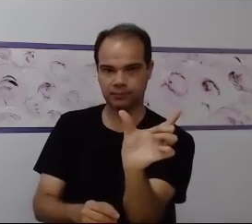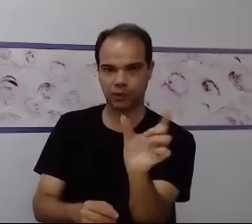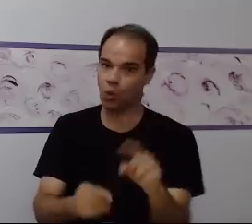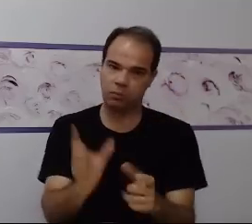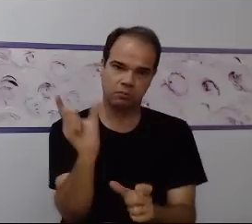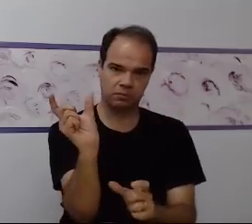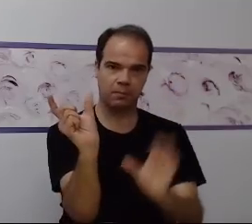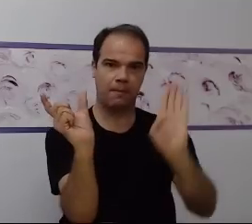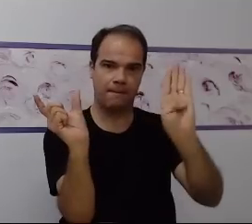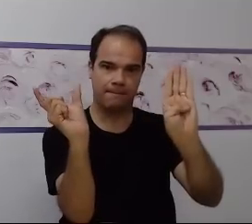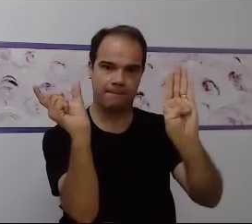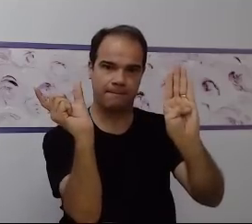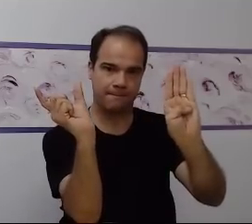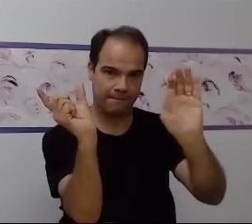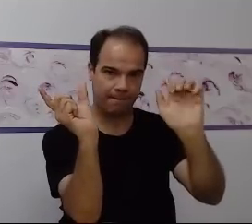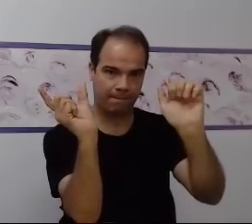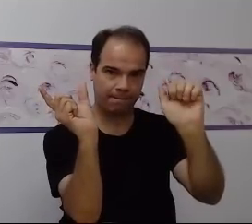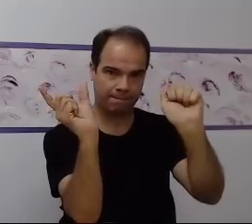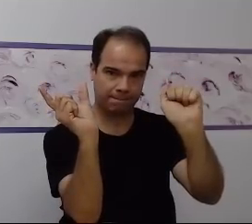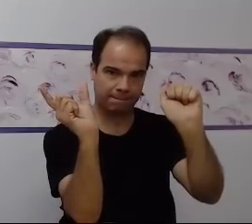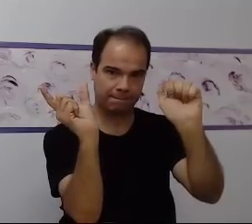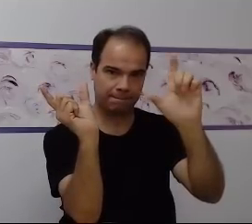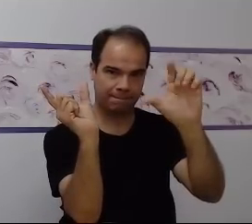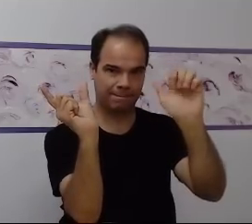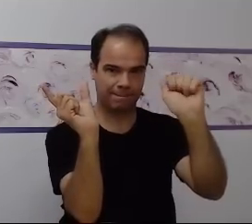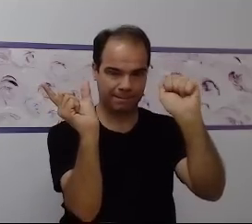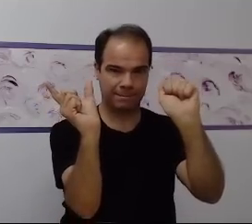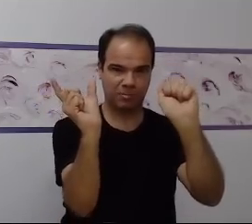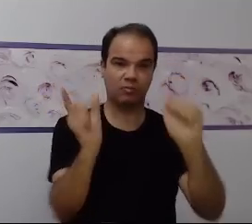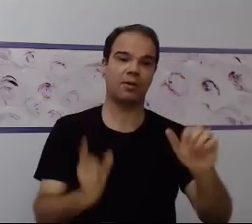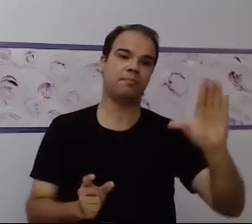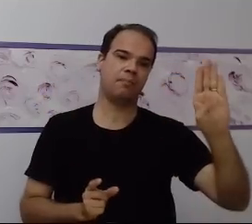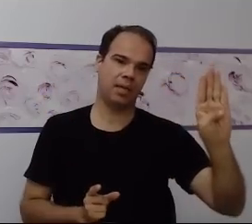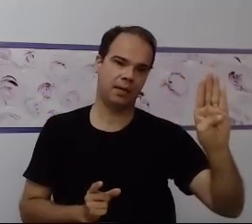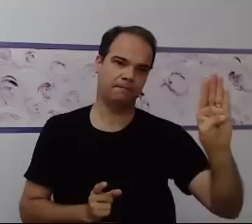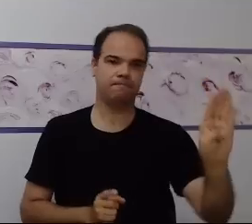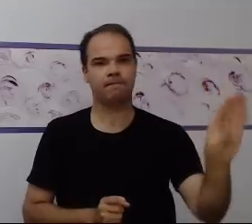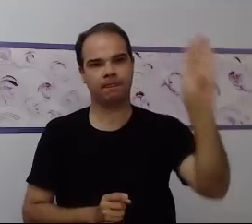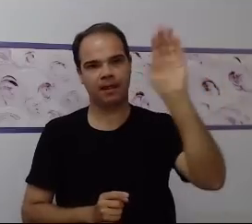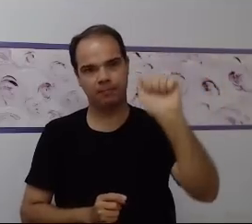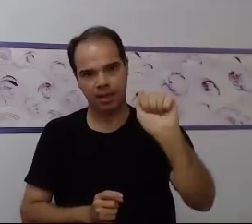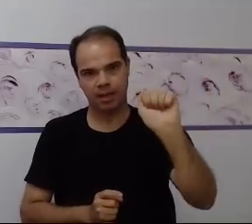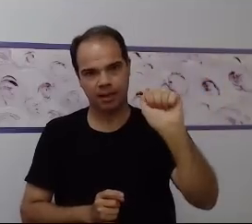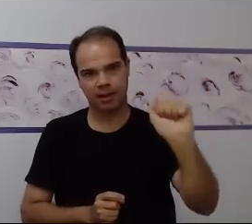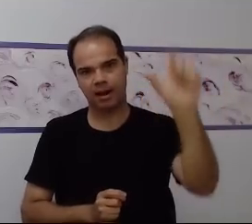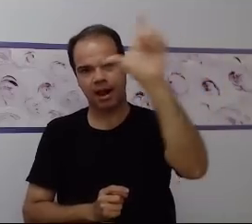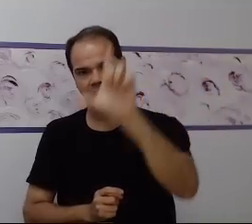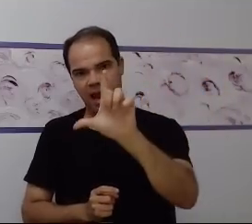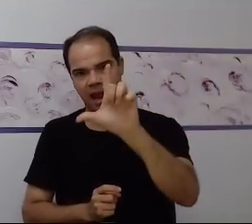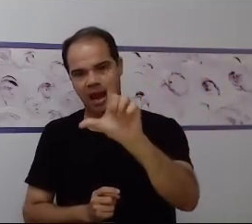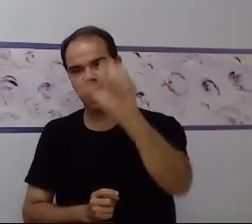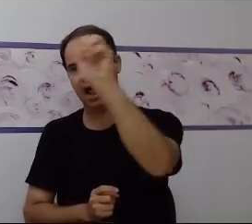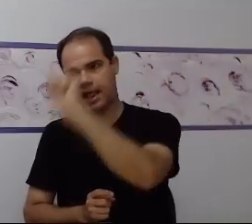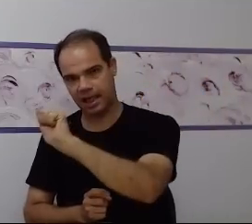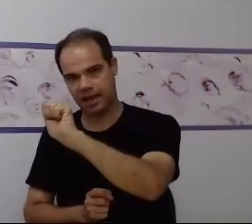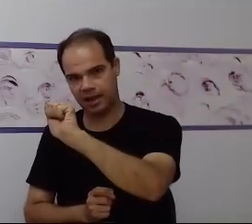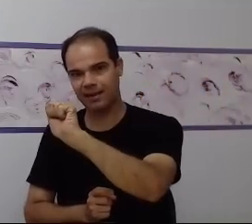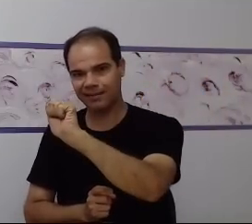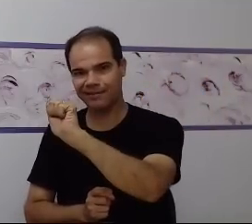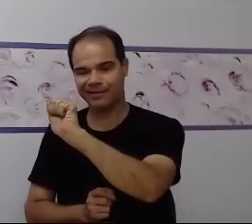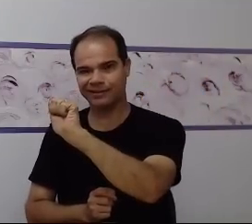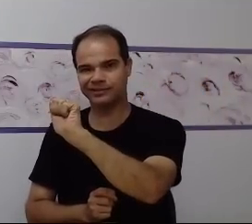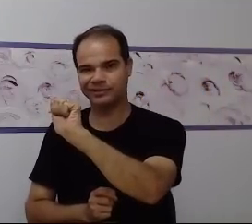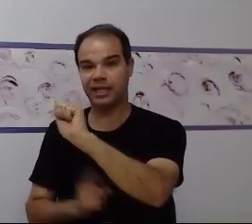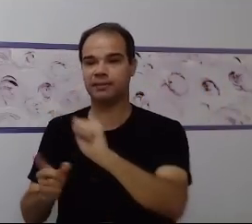forma segmentada, ao B, o A, o L, o A, essa criança vai ter que organizar essas